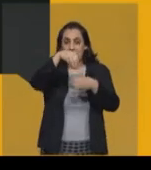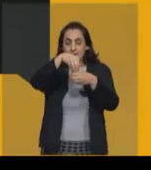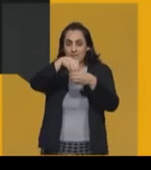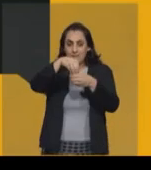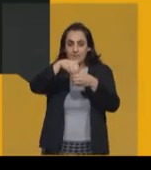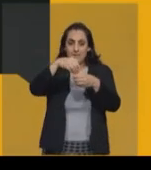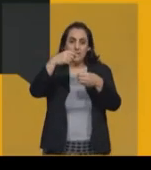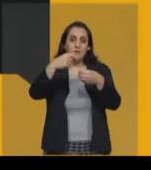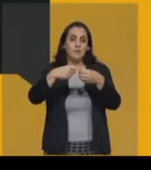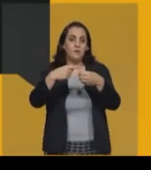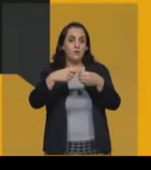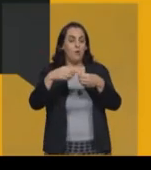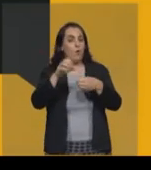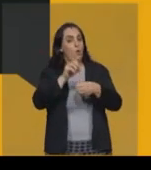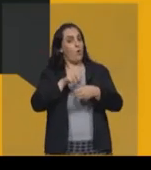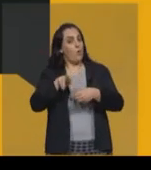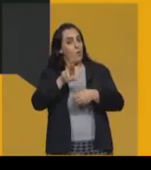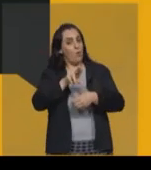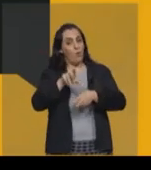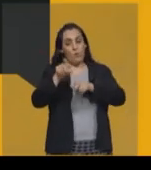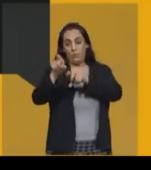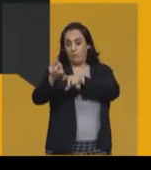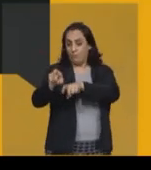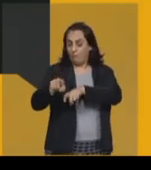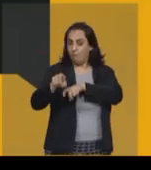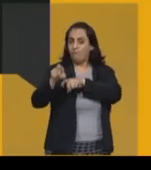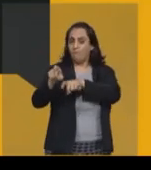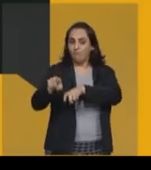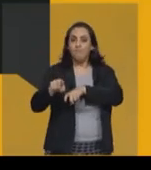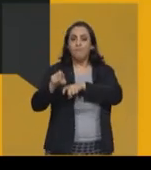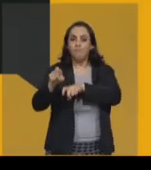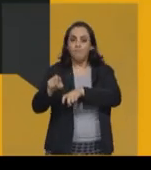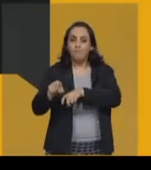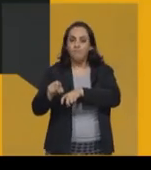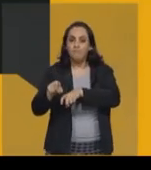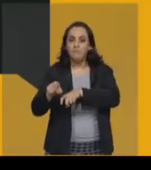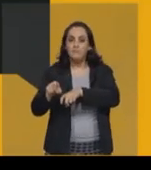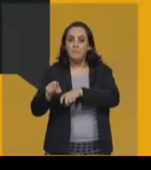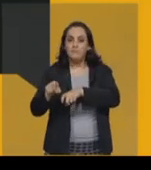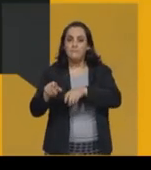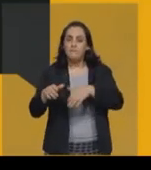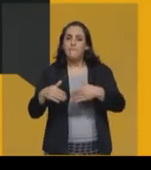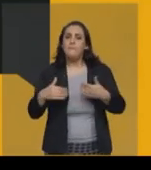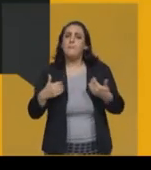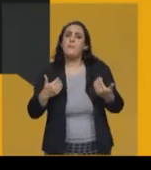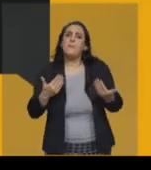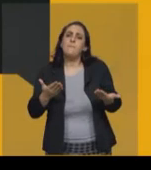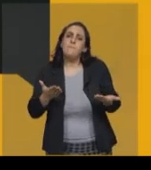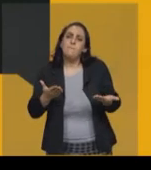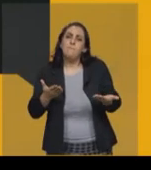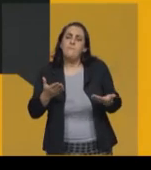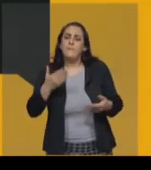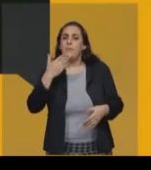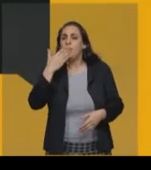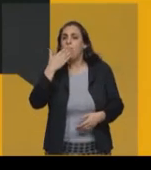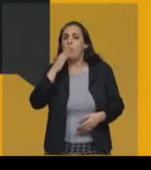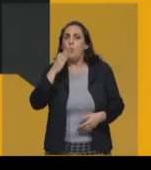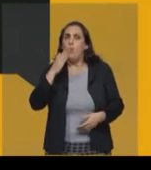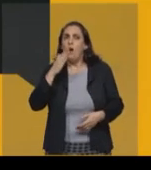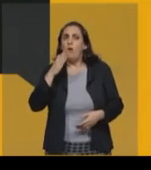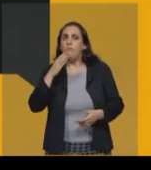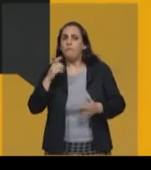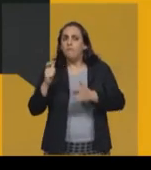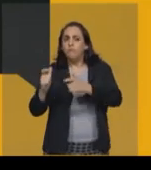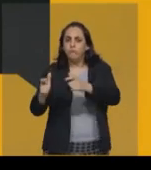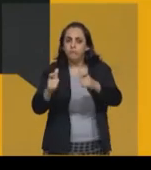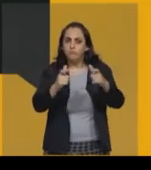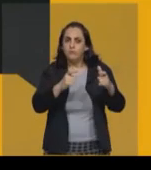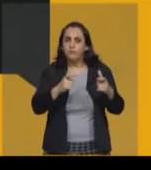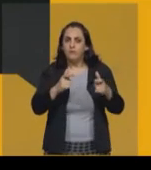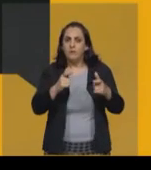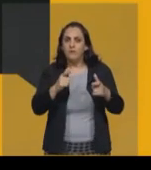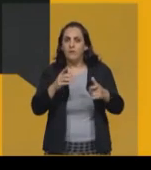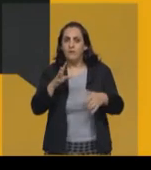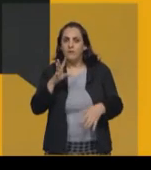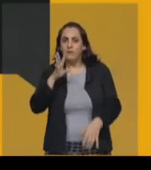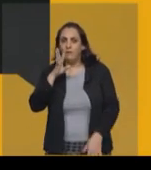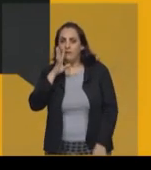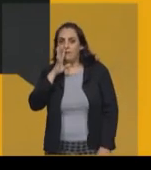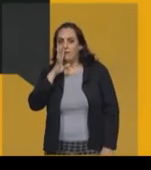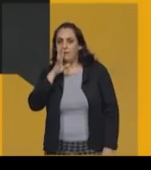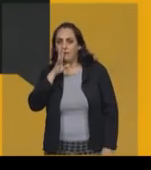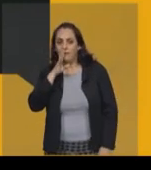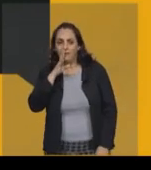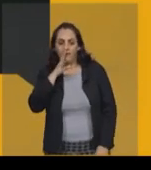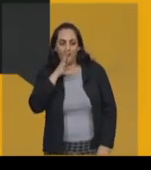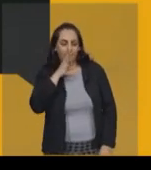nós vivemos. Então, a gente pode pensar assim, quais são os locais que eu mais admiro onde eu moro?